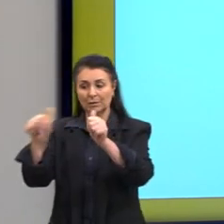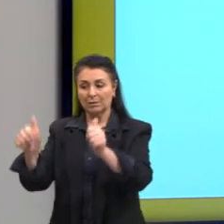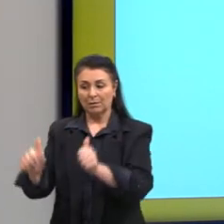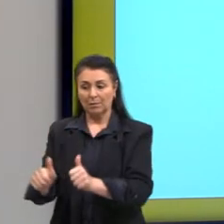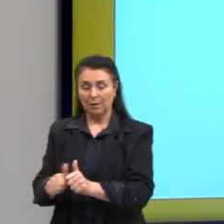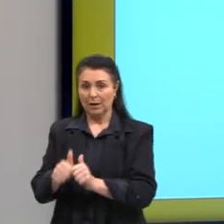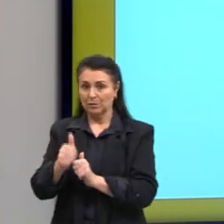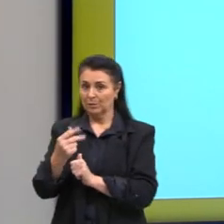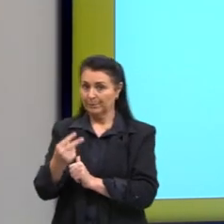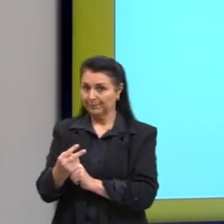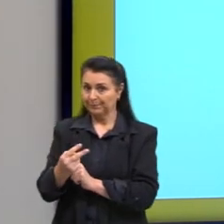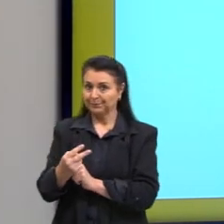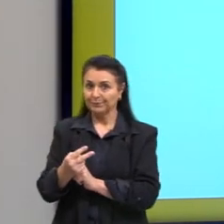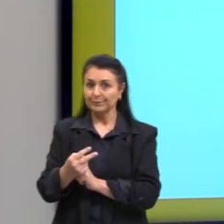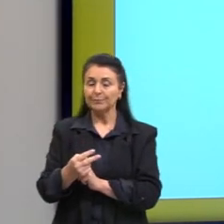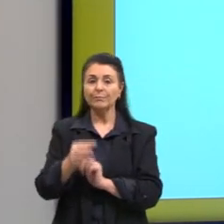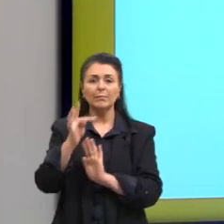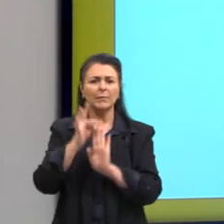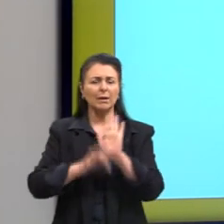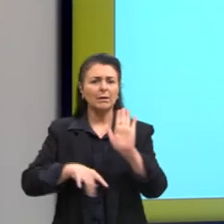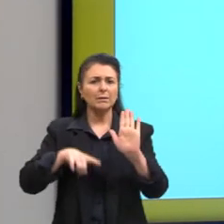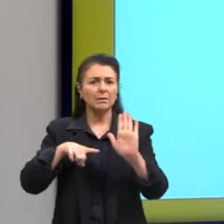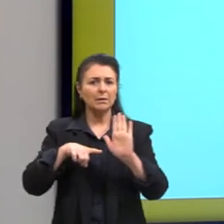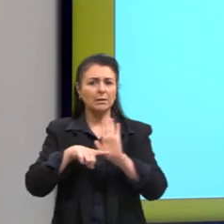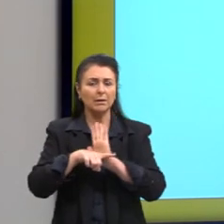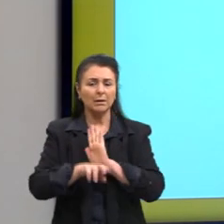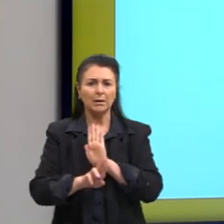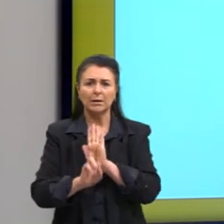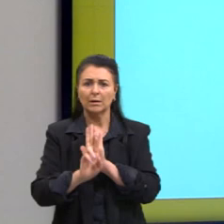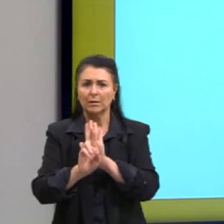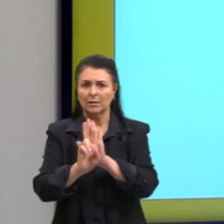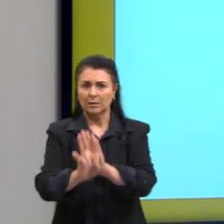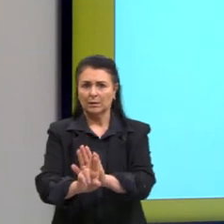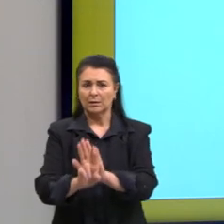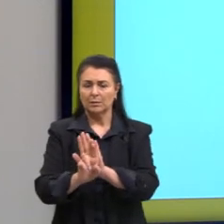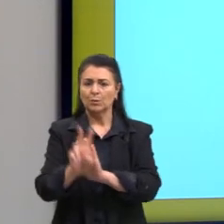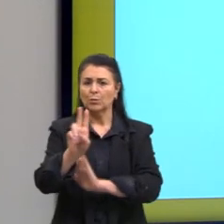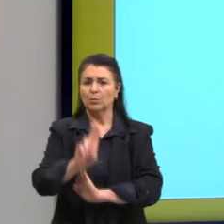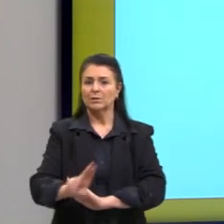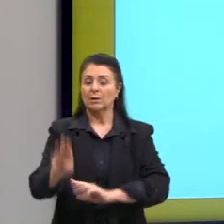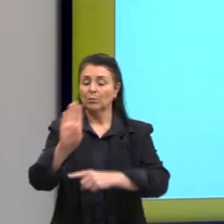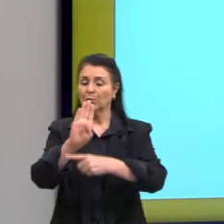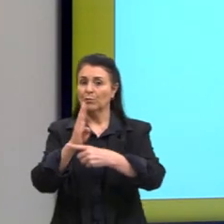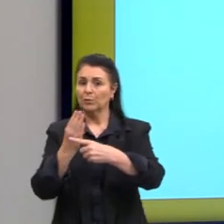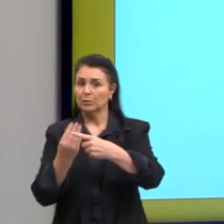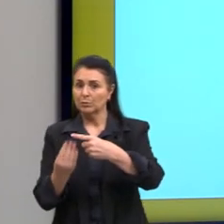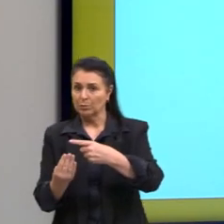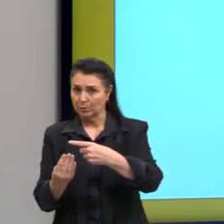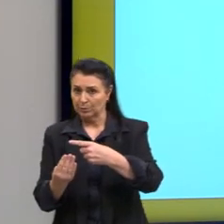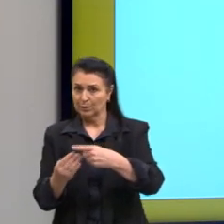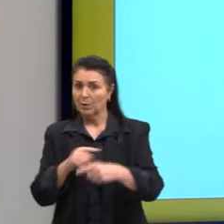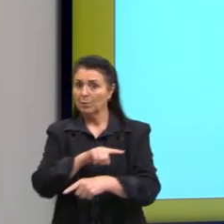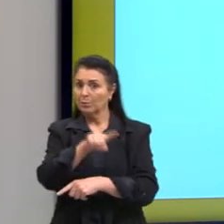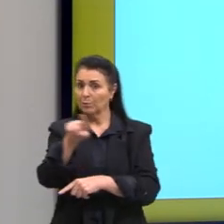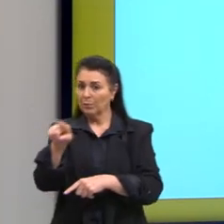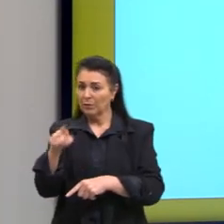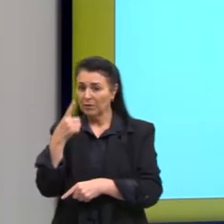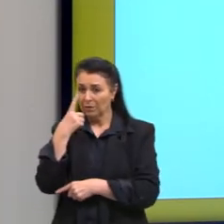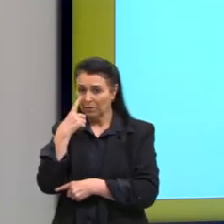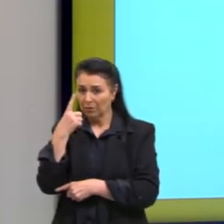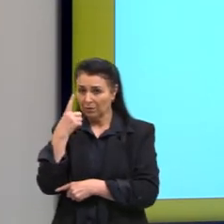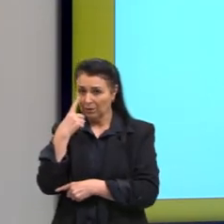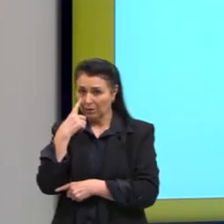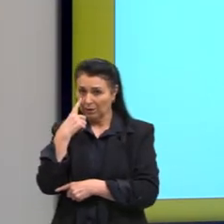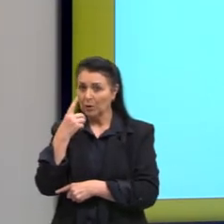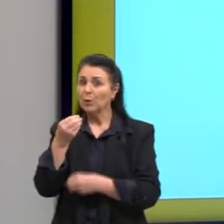Logo abaixo, segue o texto. Representamos essa situação utilizando frações. Então, para vocês verem que a fração está